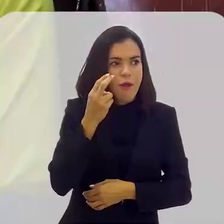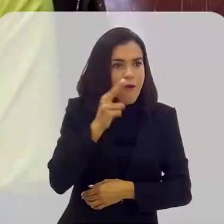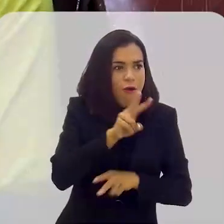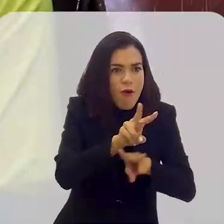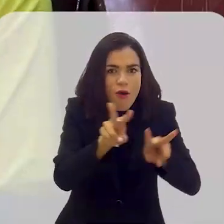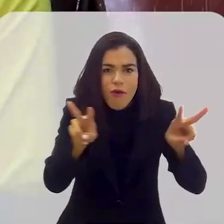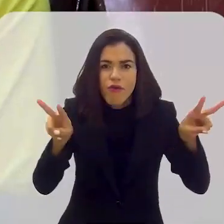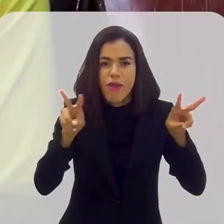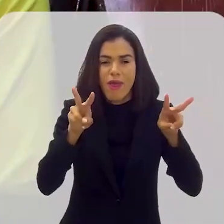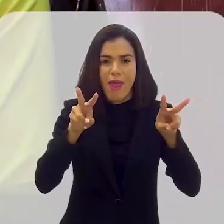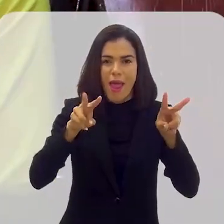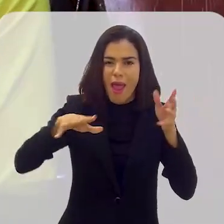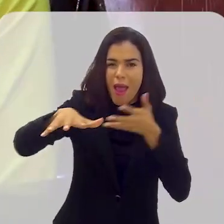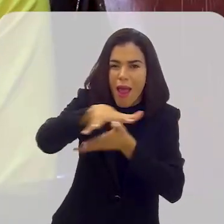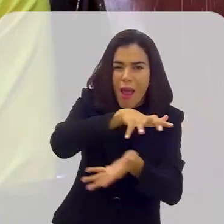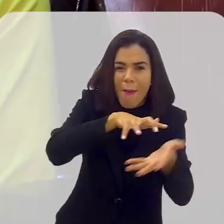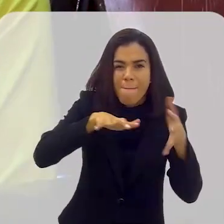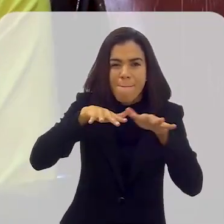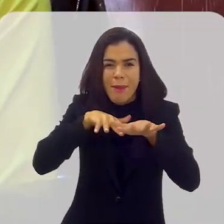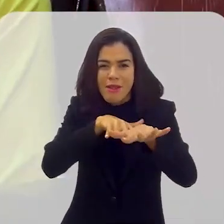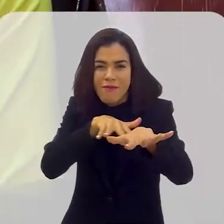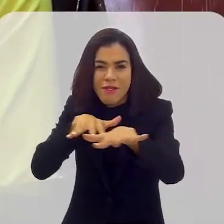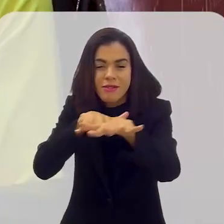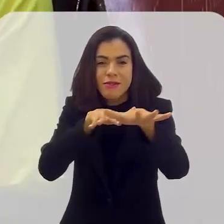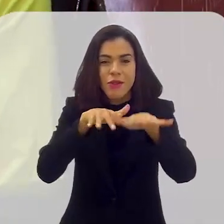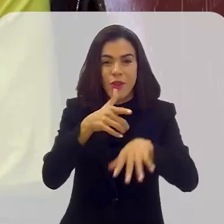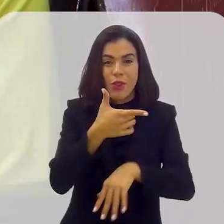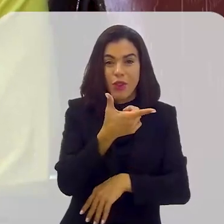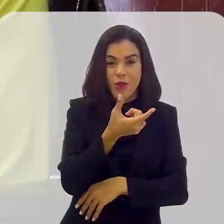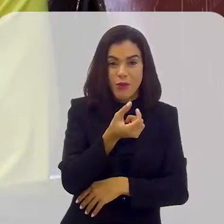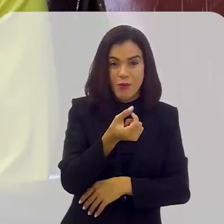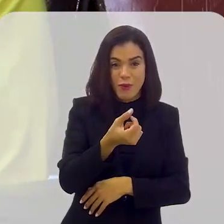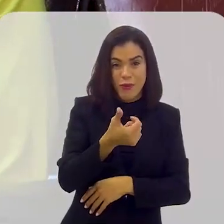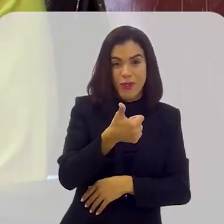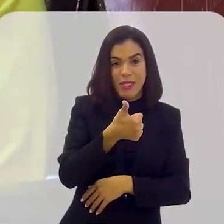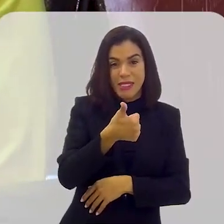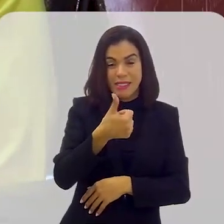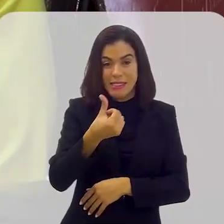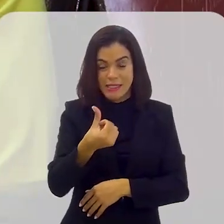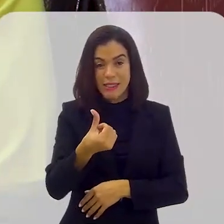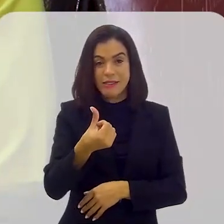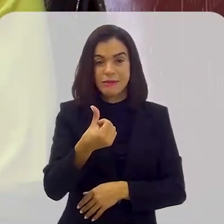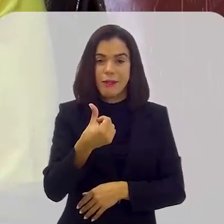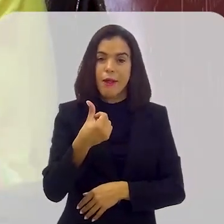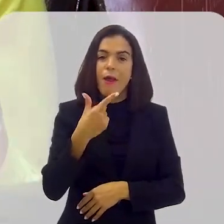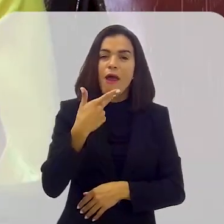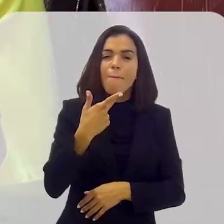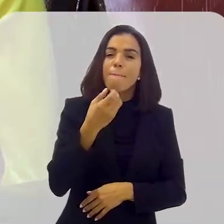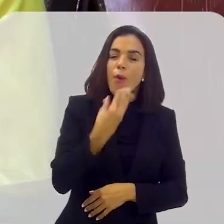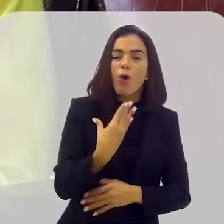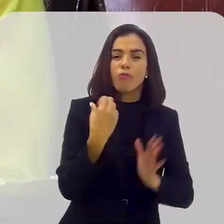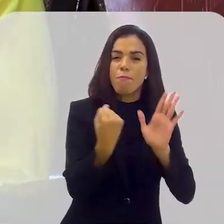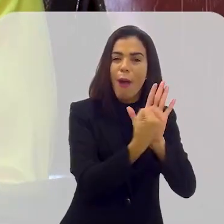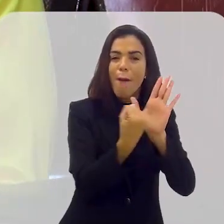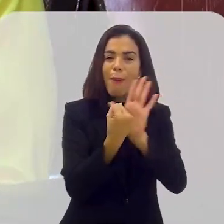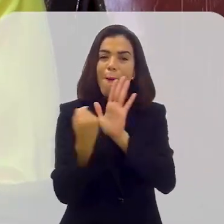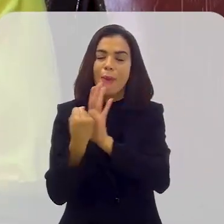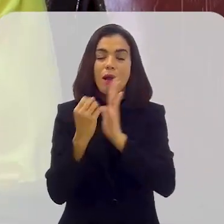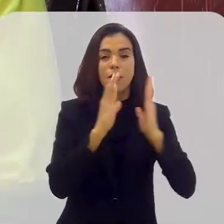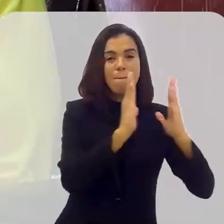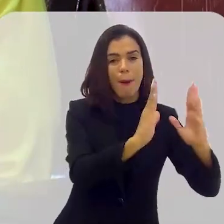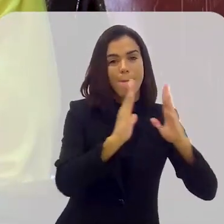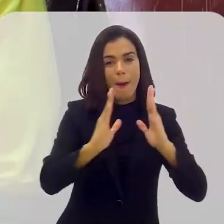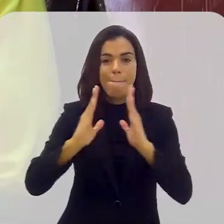vivenciamos a manifestação de 2016, e aí é bom fazer sempre esse marco histórico, que ele nos ajuda a entender,